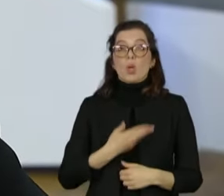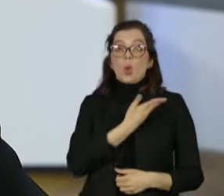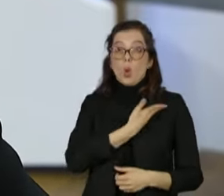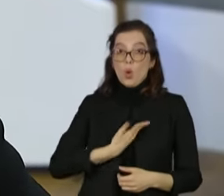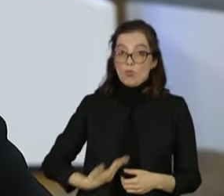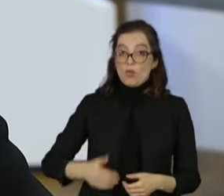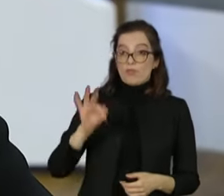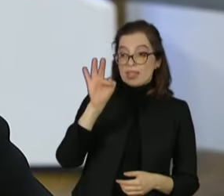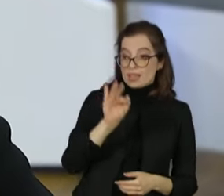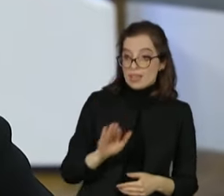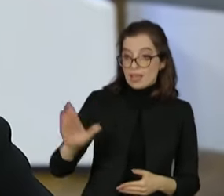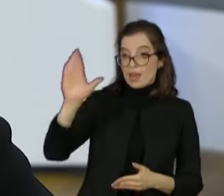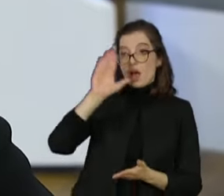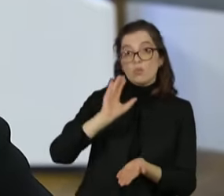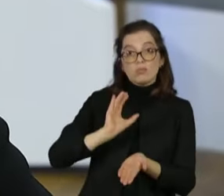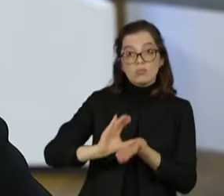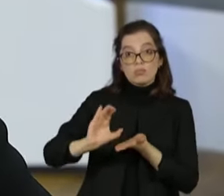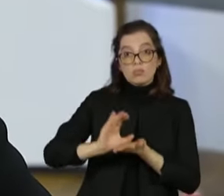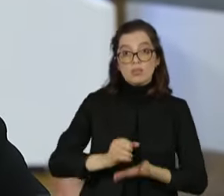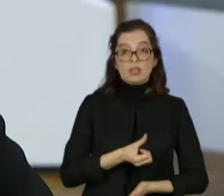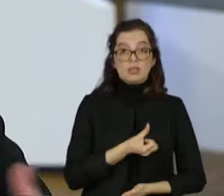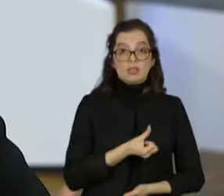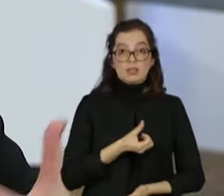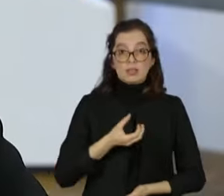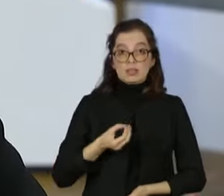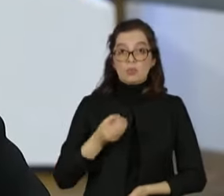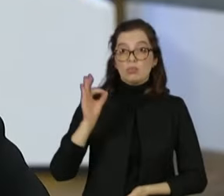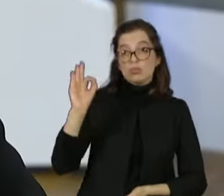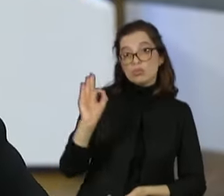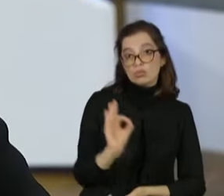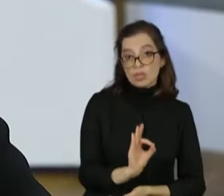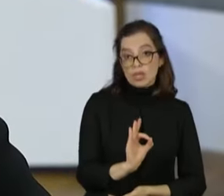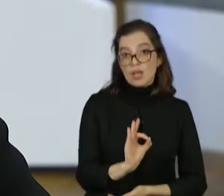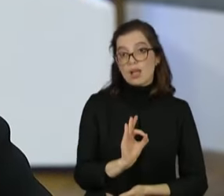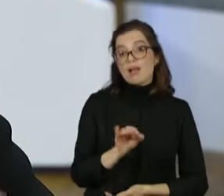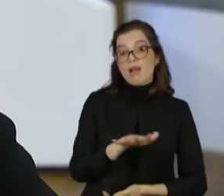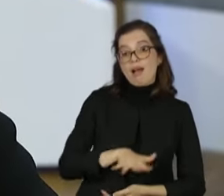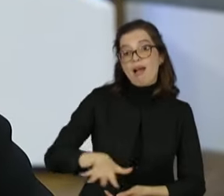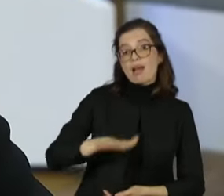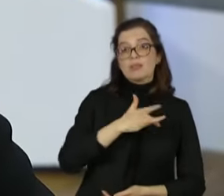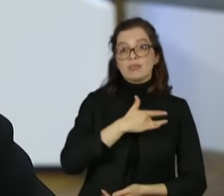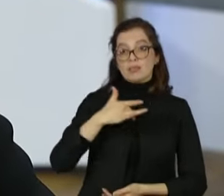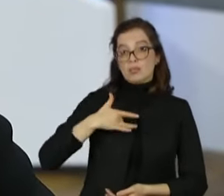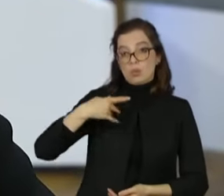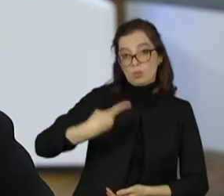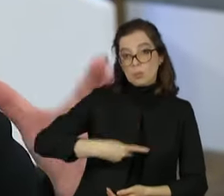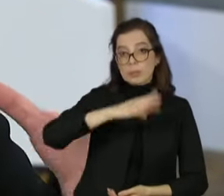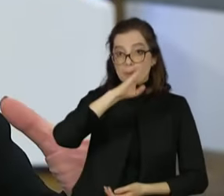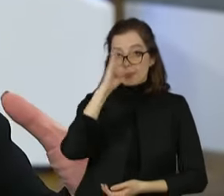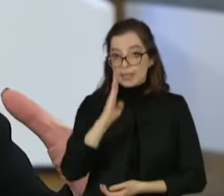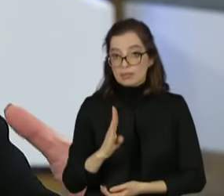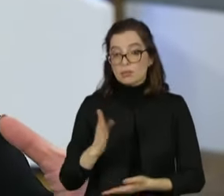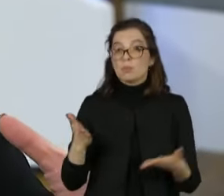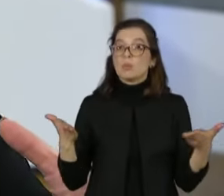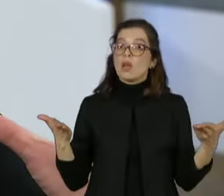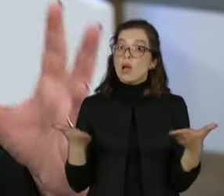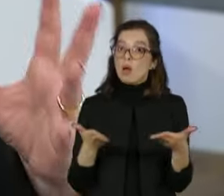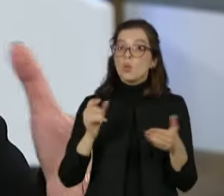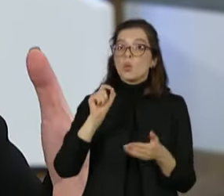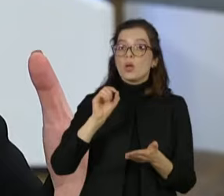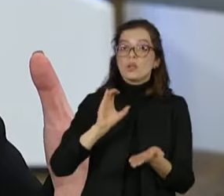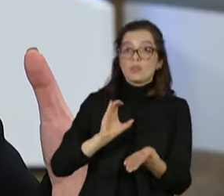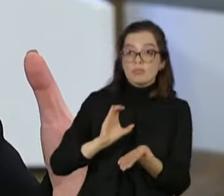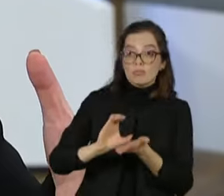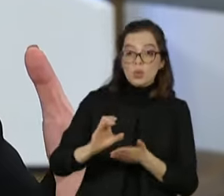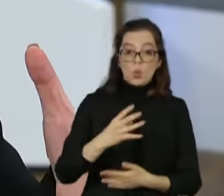60% dos gastos com saúde pública no Brasil e hoje deve financiar algo em torno de 45%. A gente precisa voltar. Segundo,